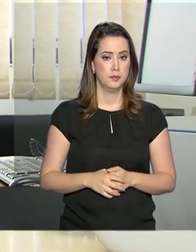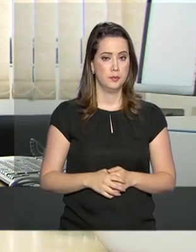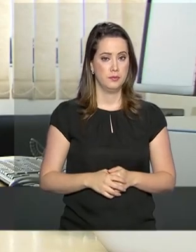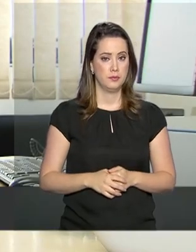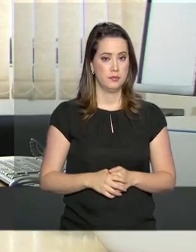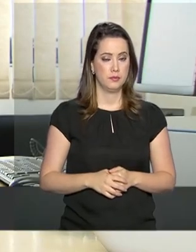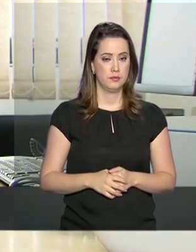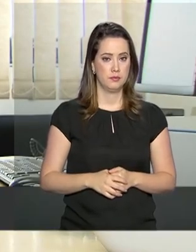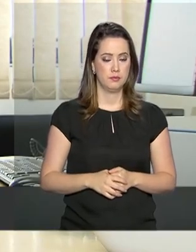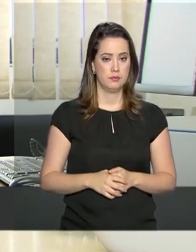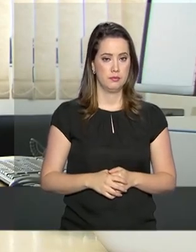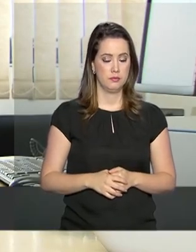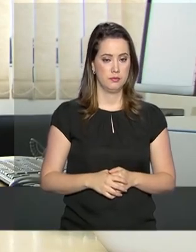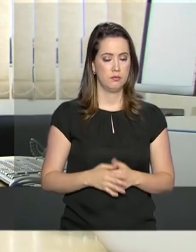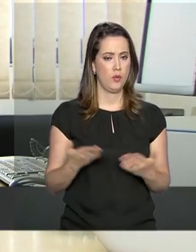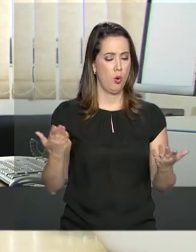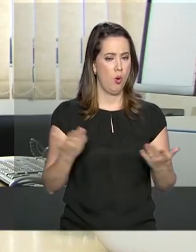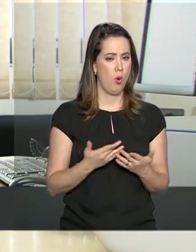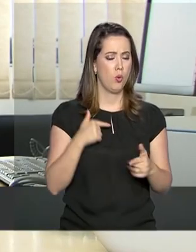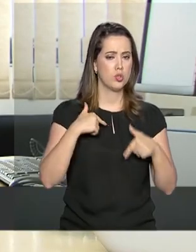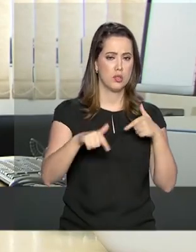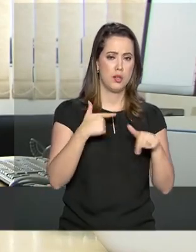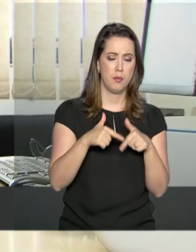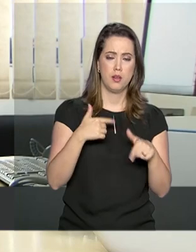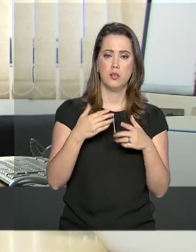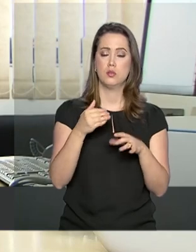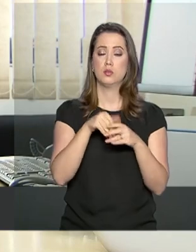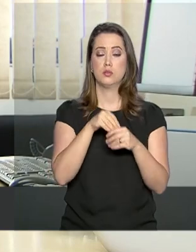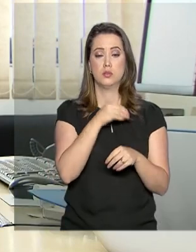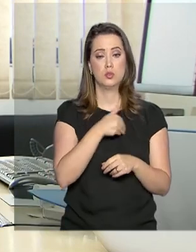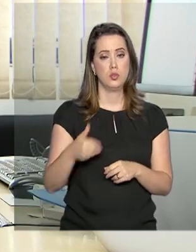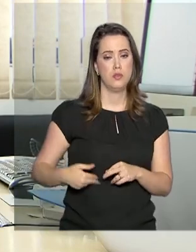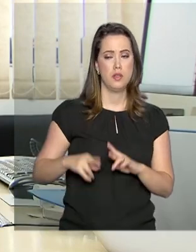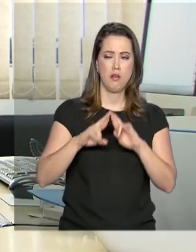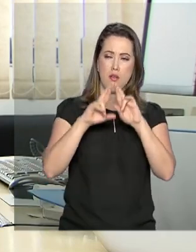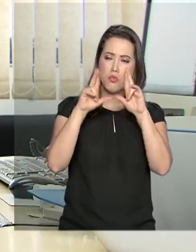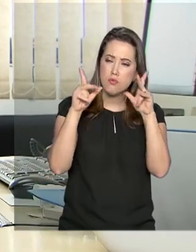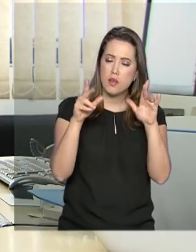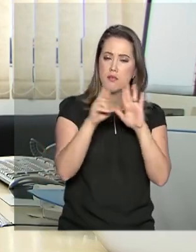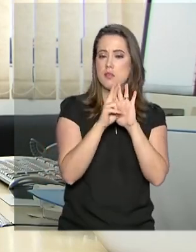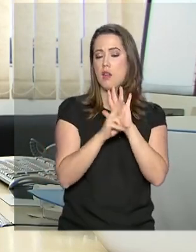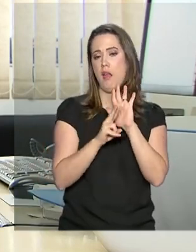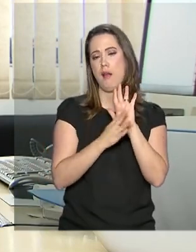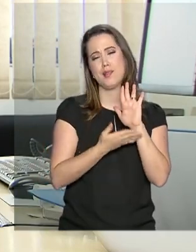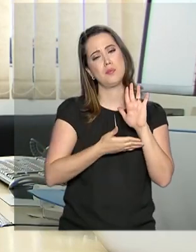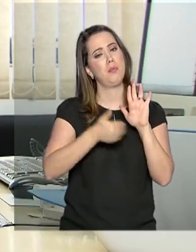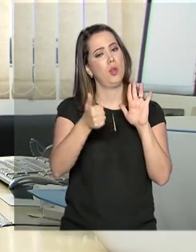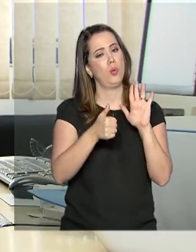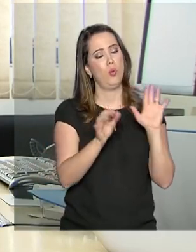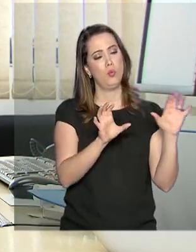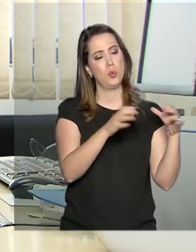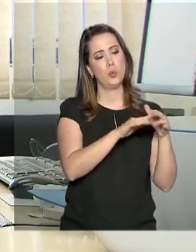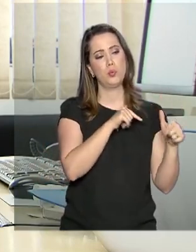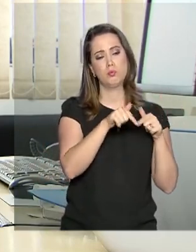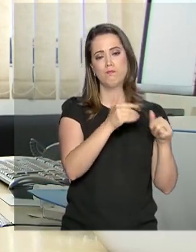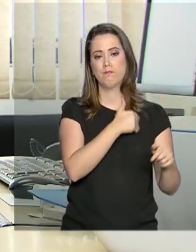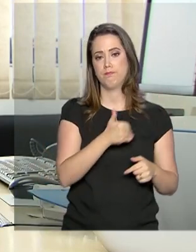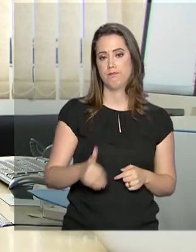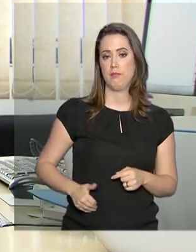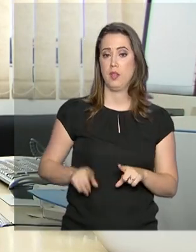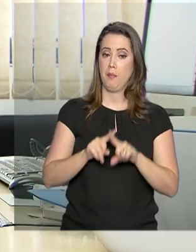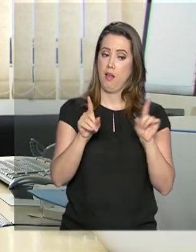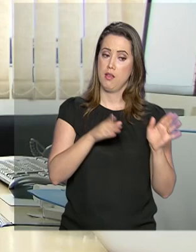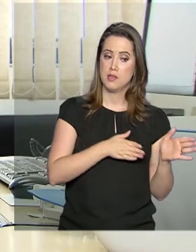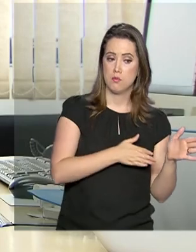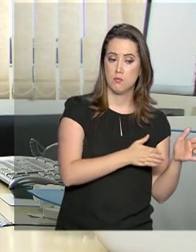públicos, que hoje têm regras muito diferenciadas e muito mais favoráveis, eles convirjam para as mesmas